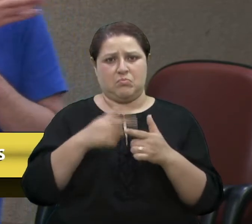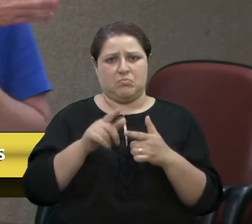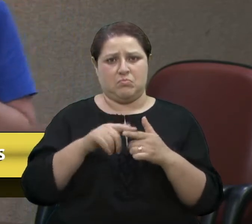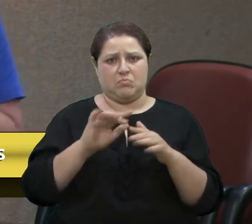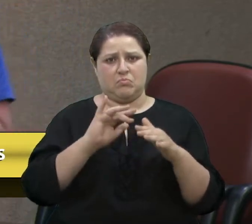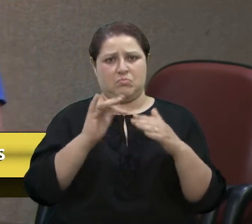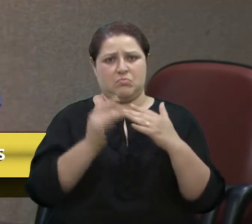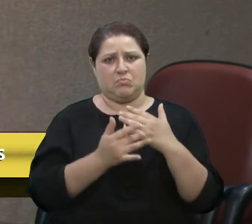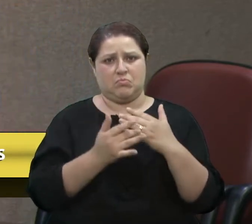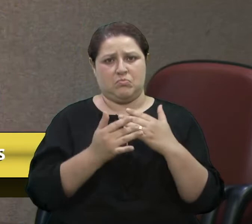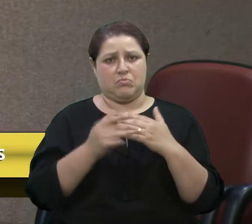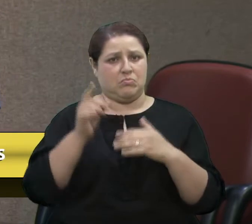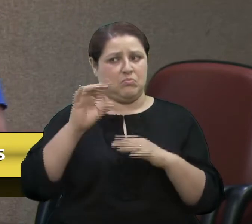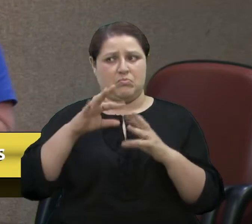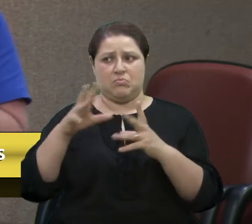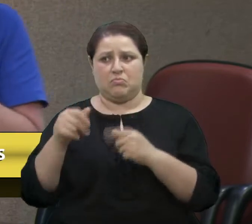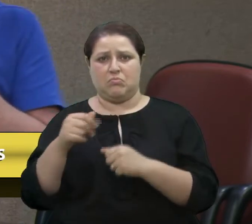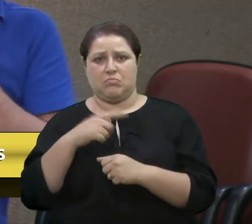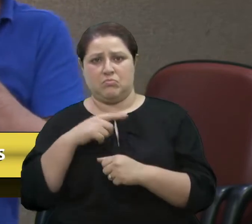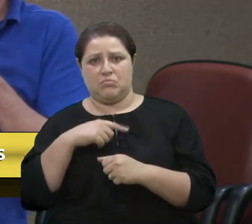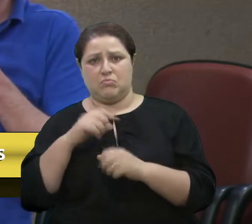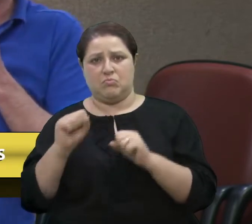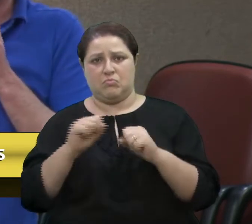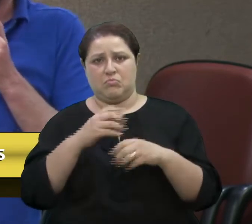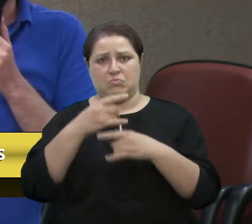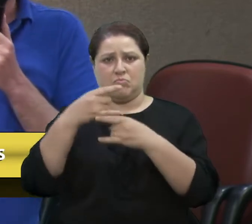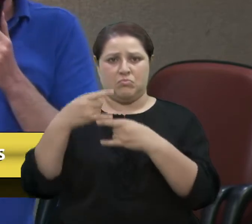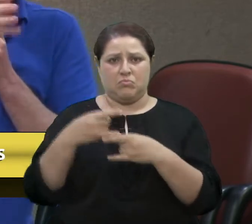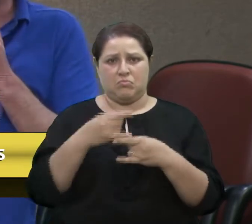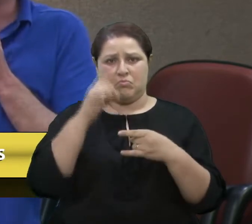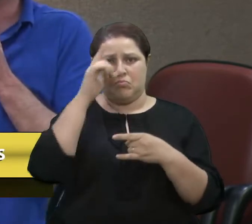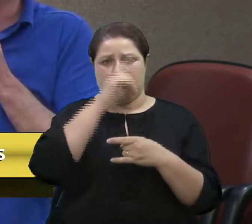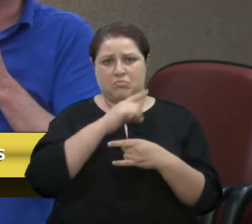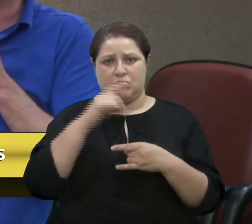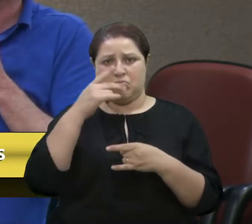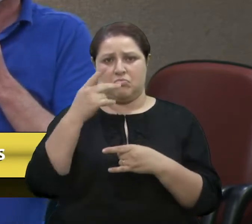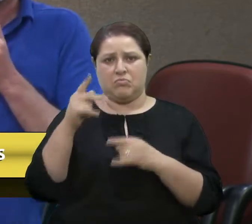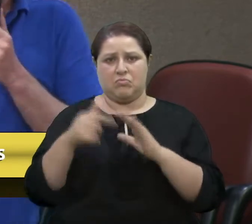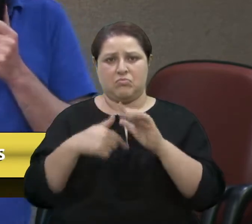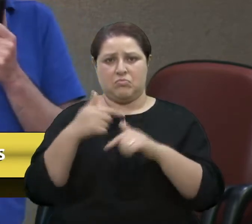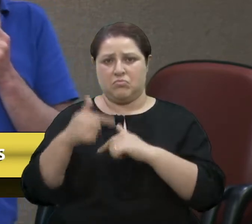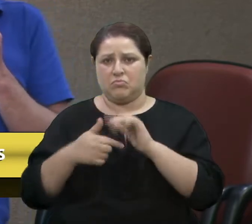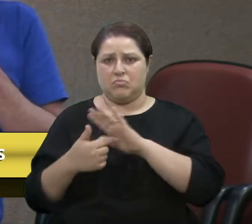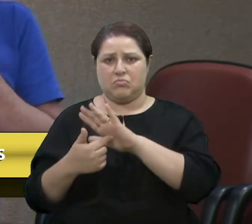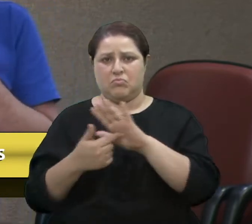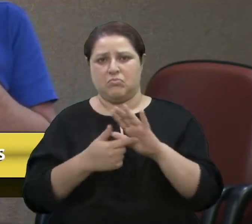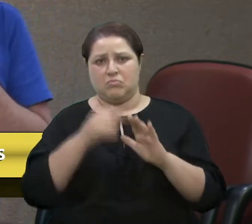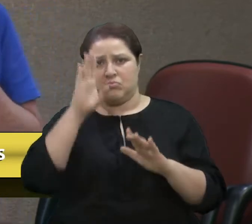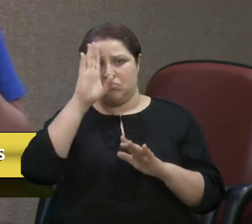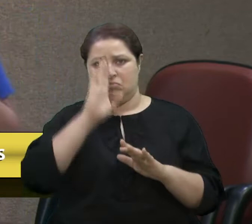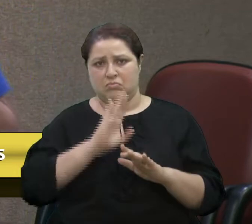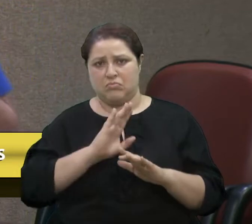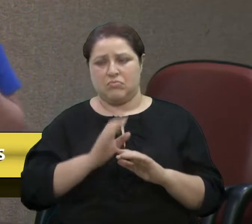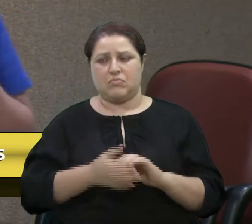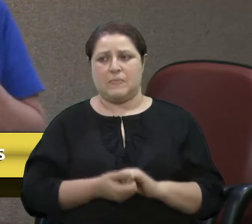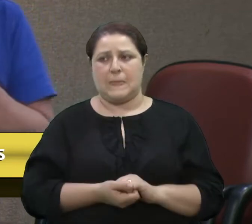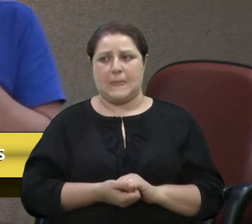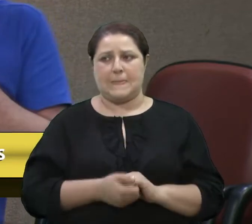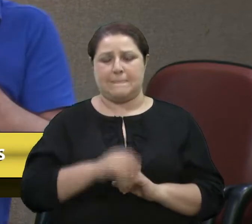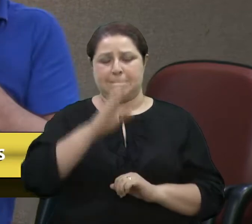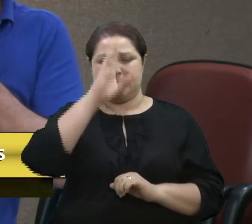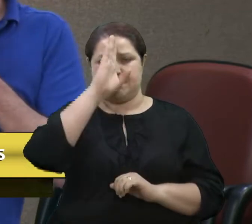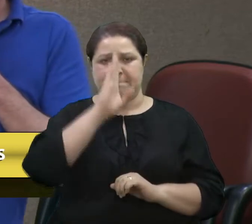Façam live no domingo, mostrem o trabalho de vocês, deem a opinião de vocês. É grátis. É